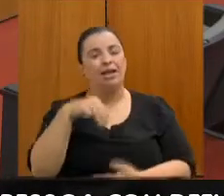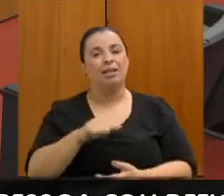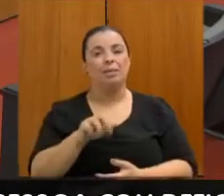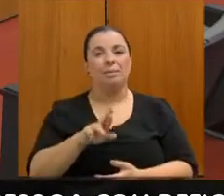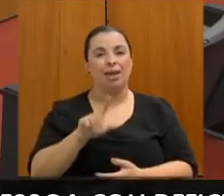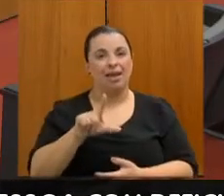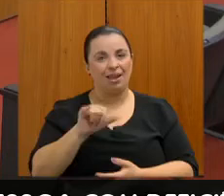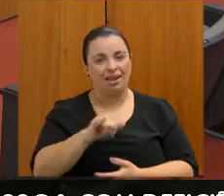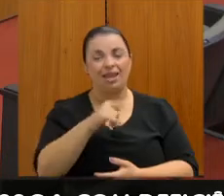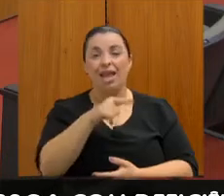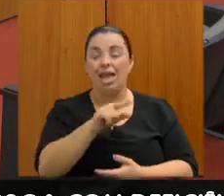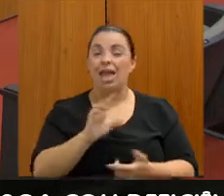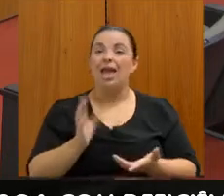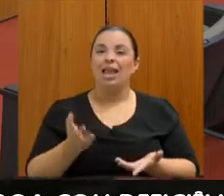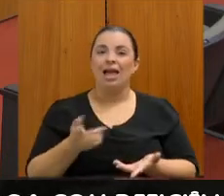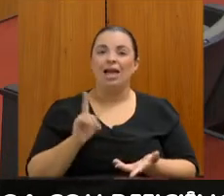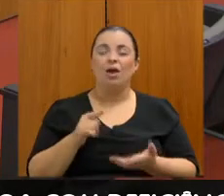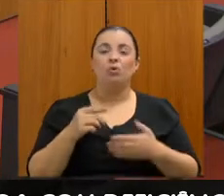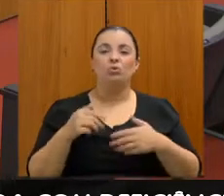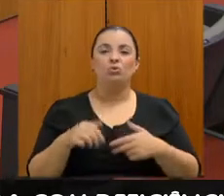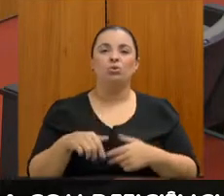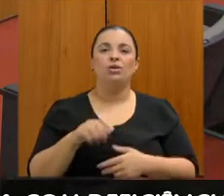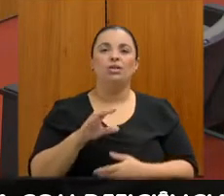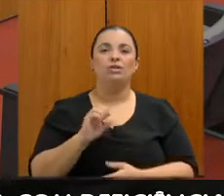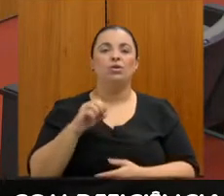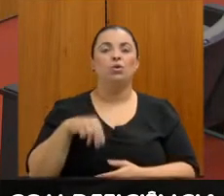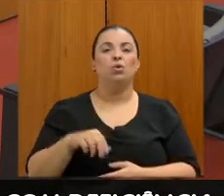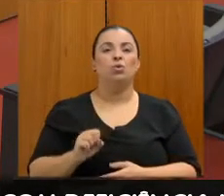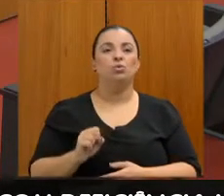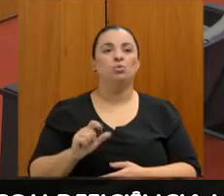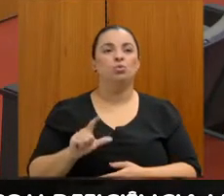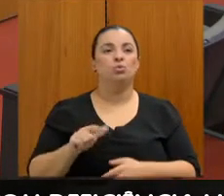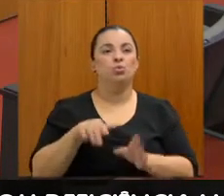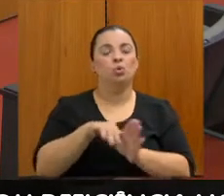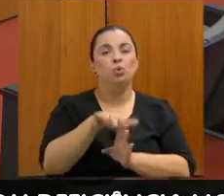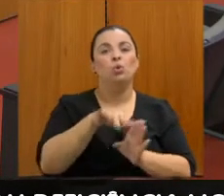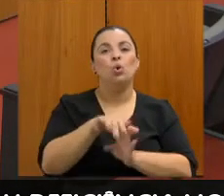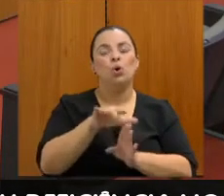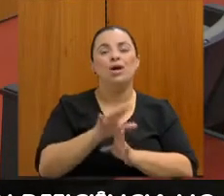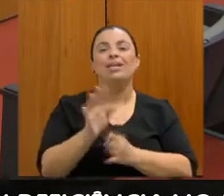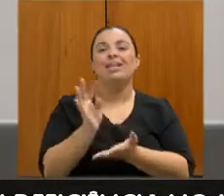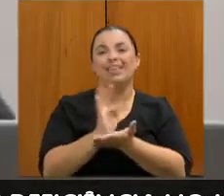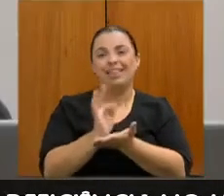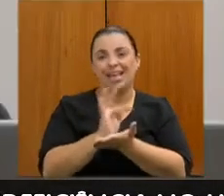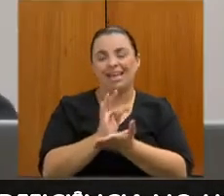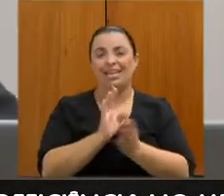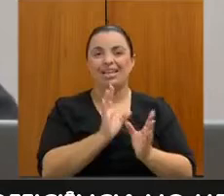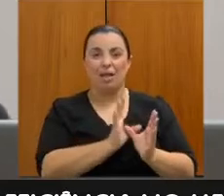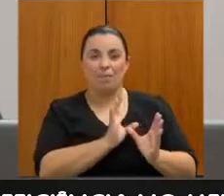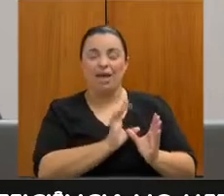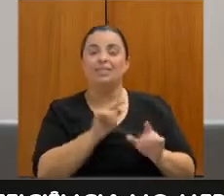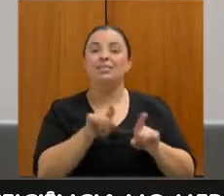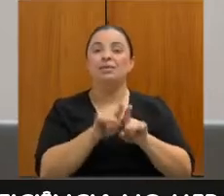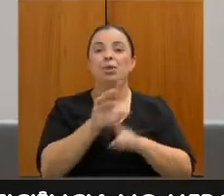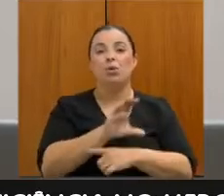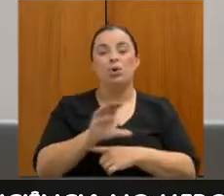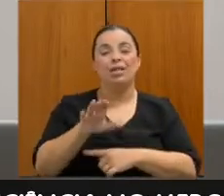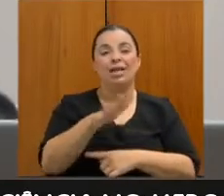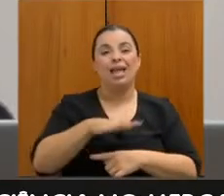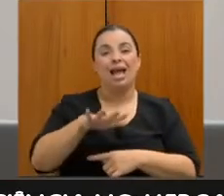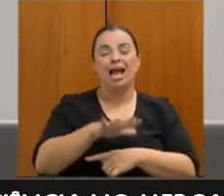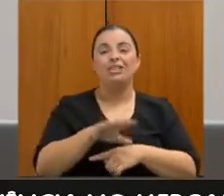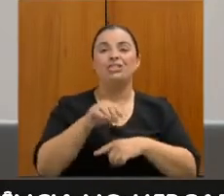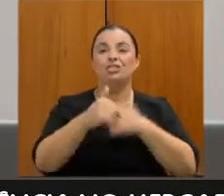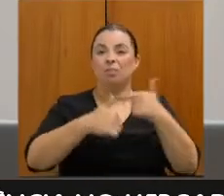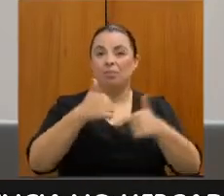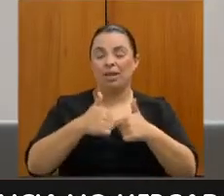consultora técnica da FEAPAIs e também coordena a área de empregos da federação. Vou